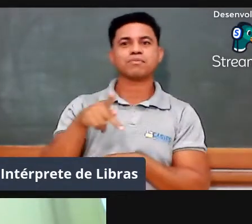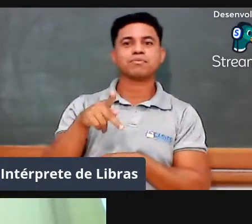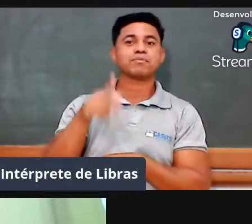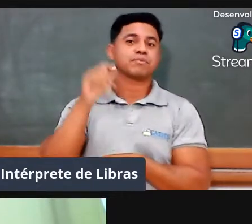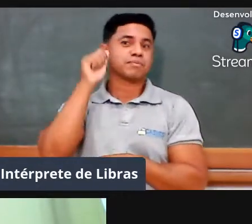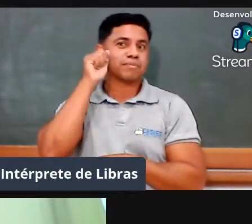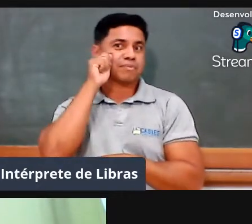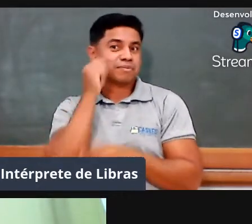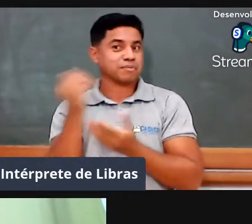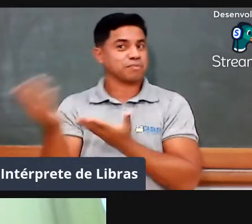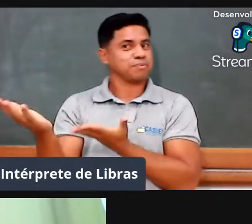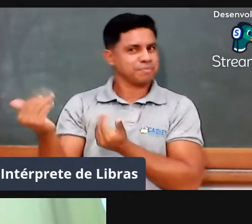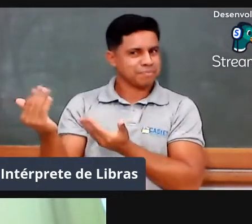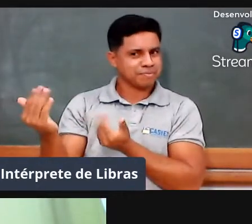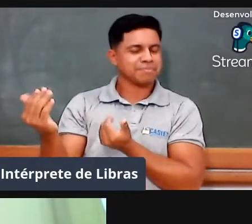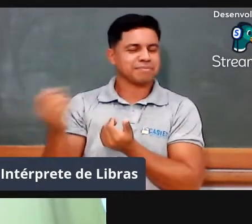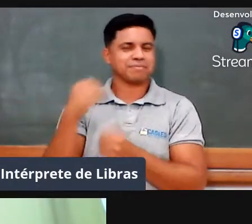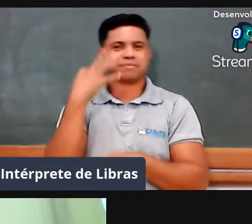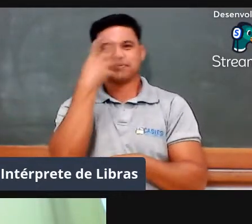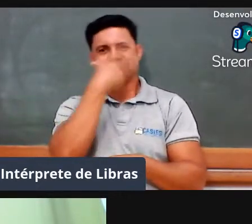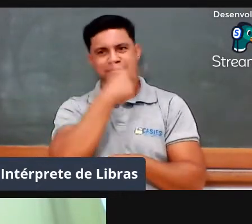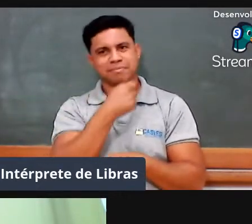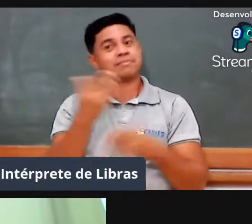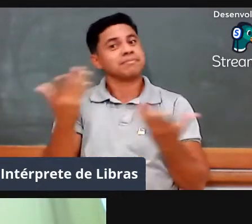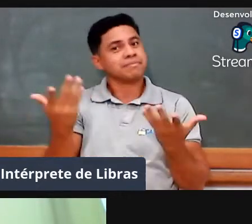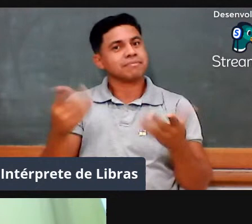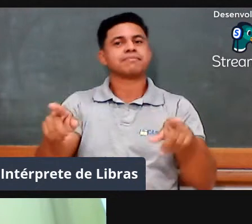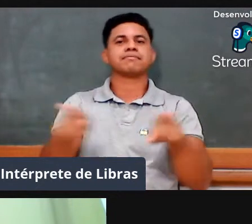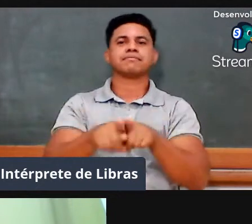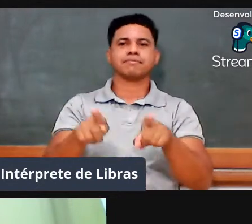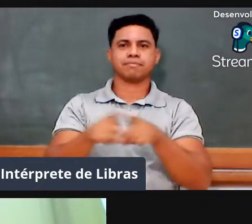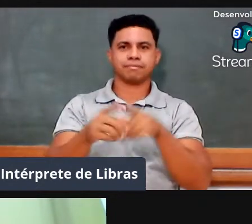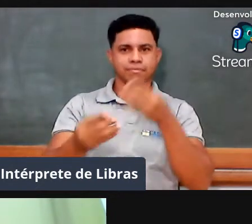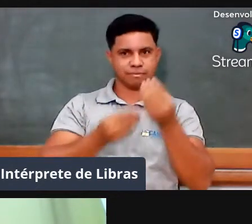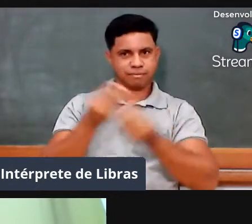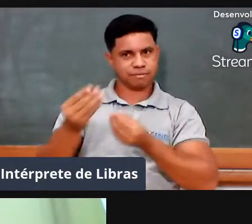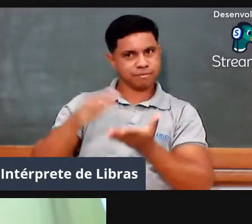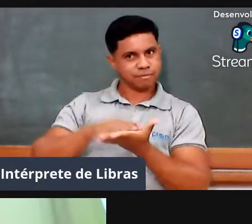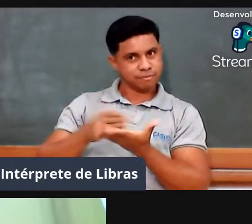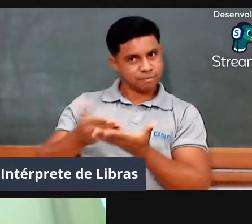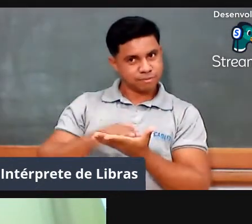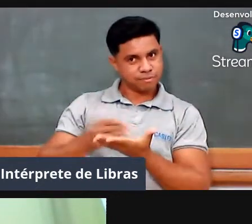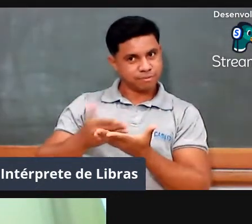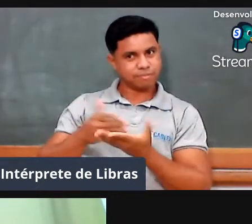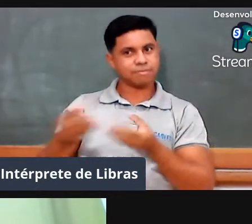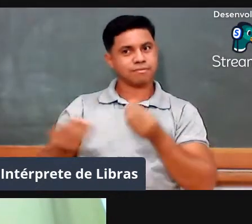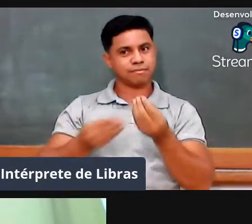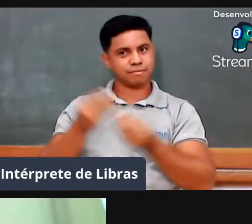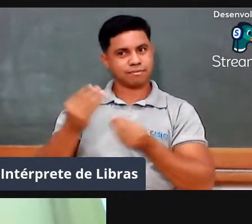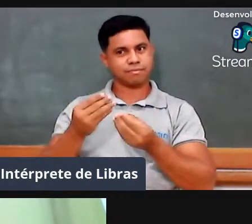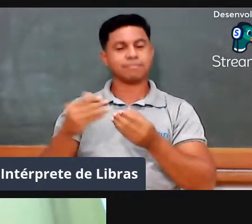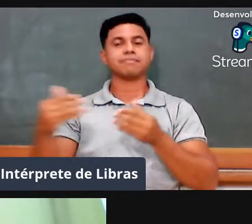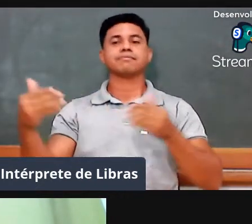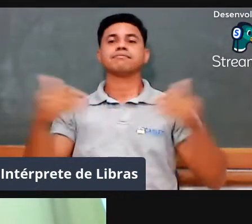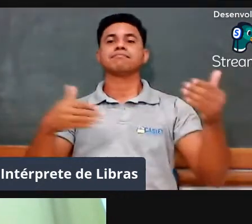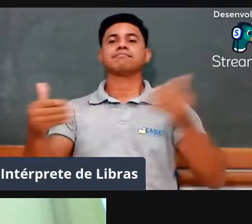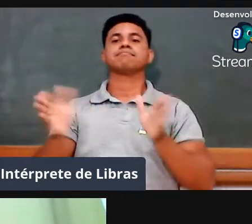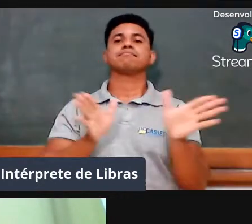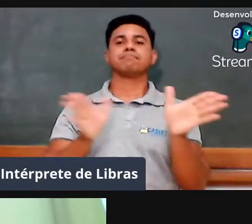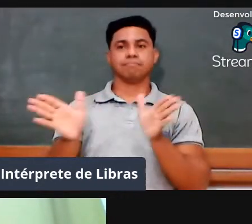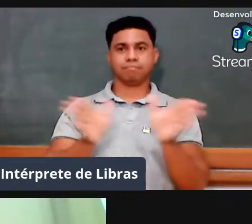bonito, estará conosco fazendo a tradução em livras e a acessibilidade às